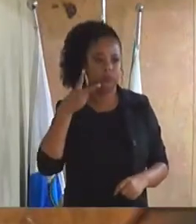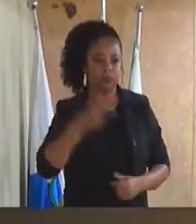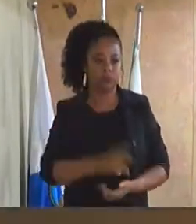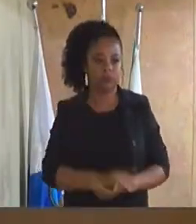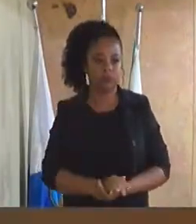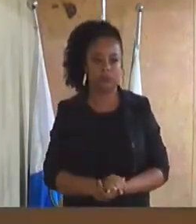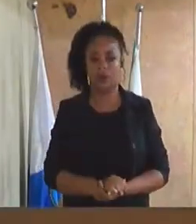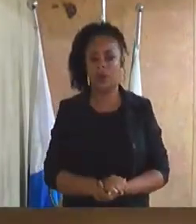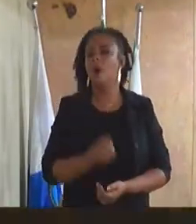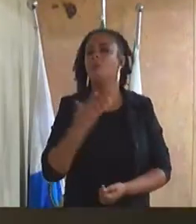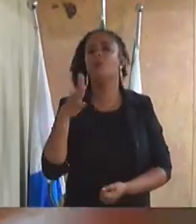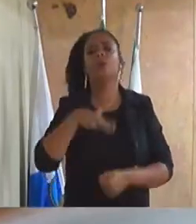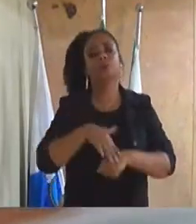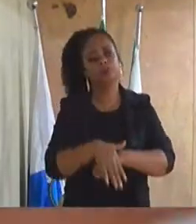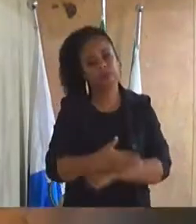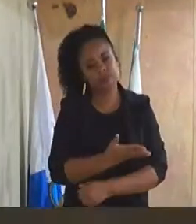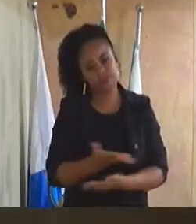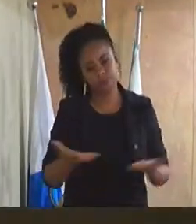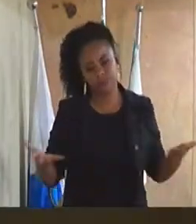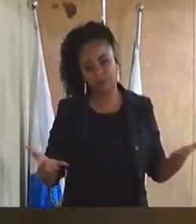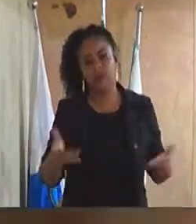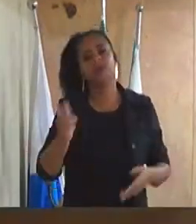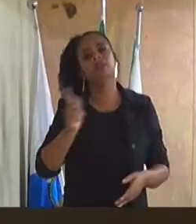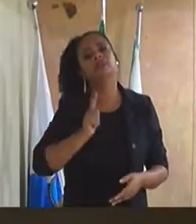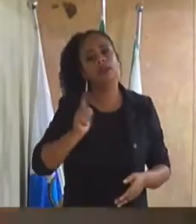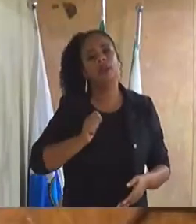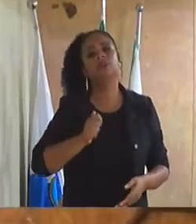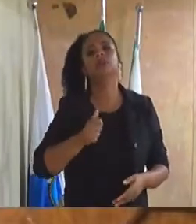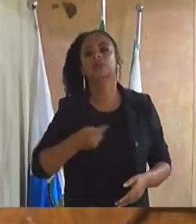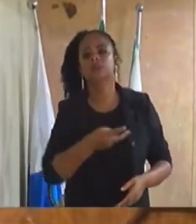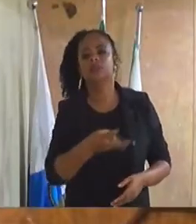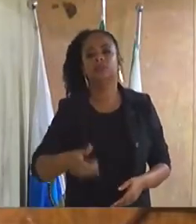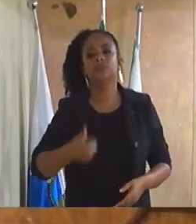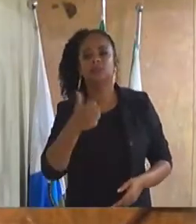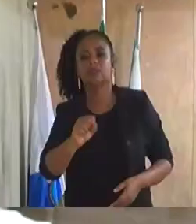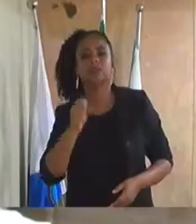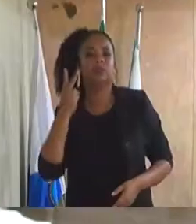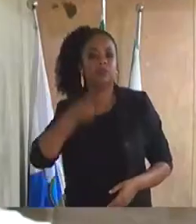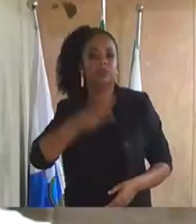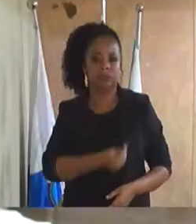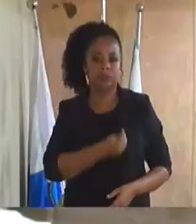Boa noite a todos, temos 18 vereadores presentes.